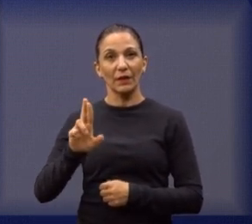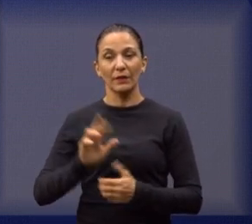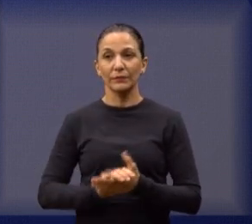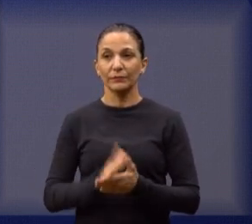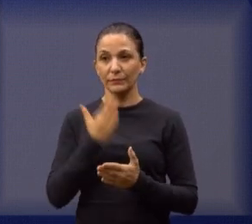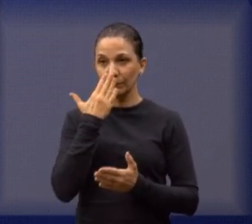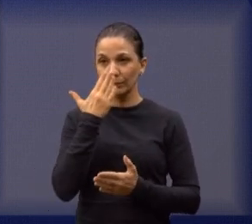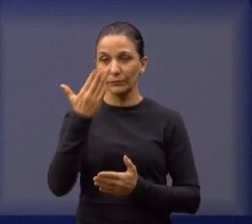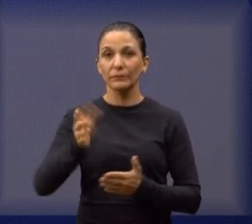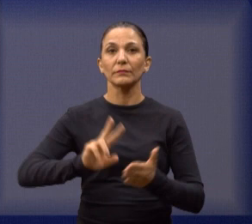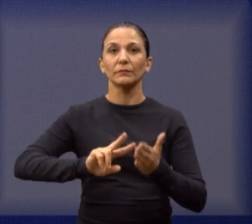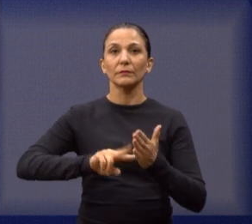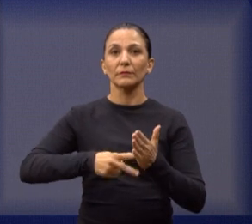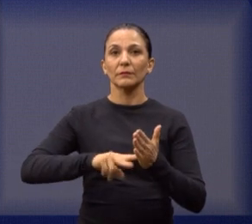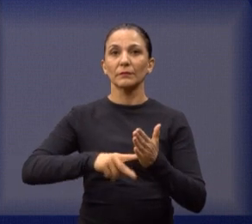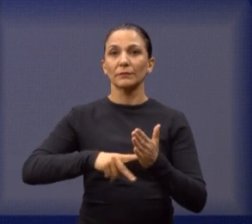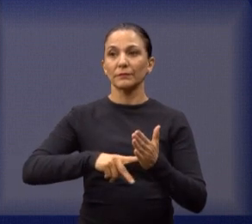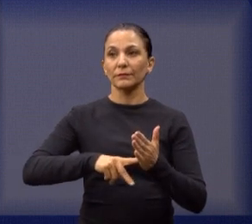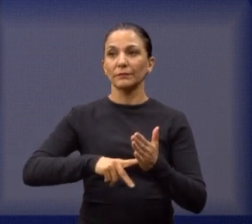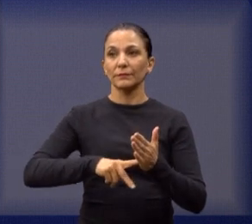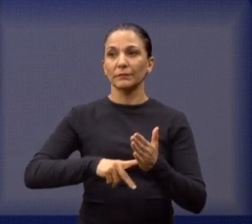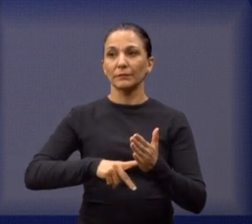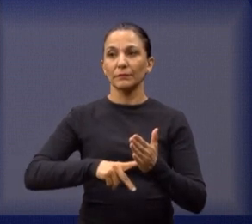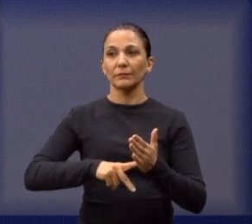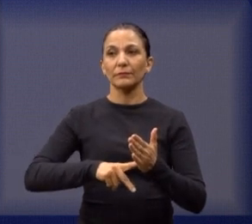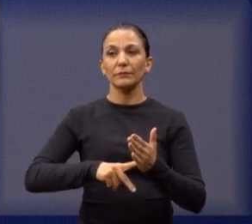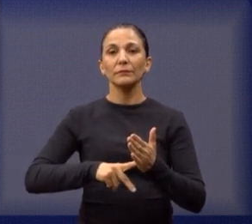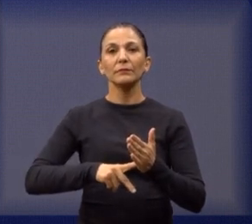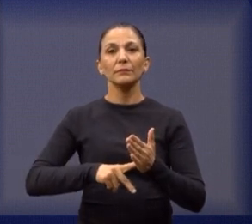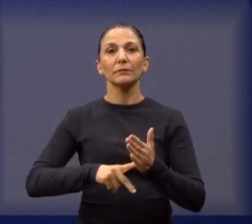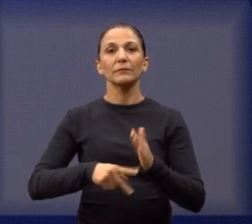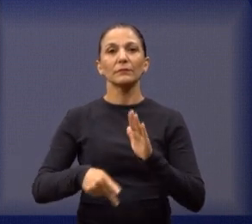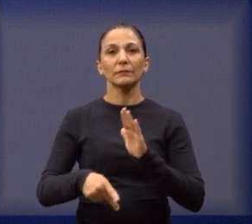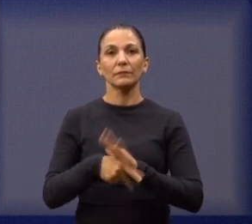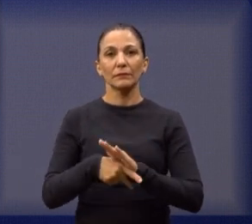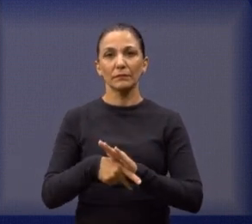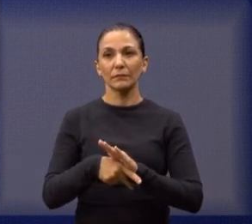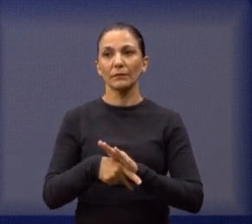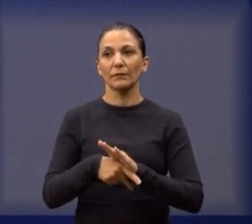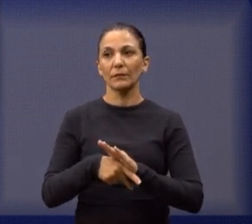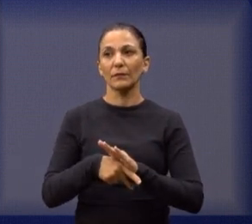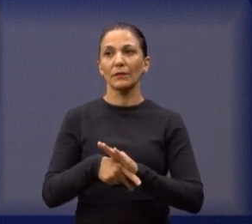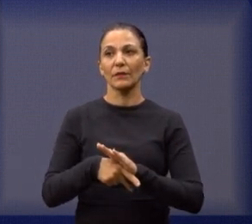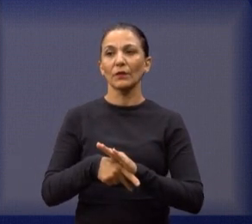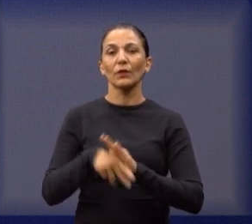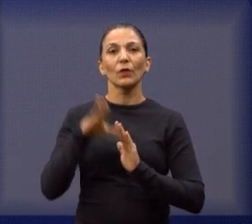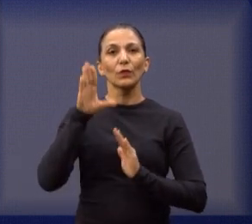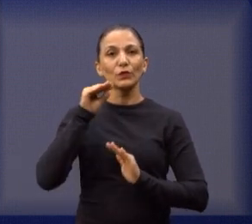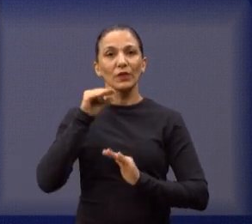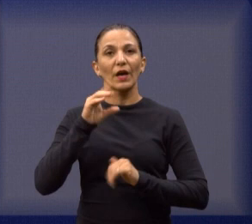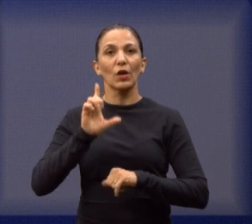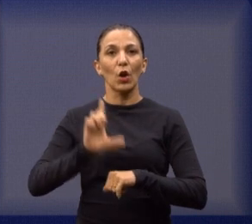ao sindicato dos empregados do comércio da Araraquara e região,